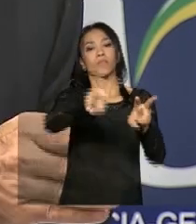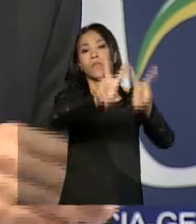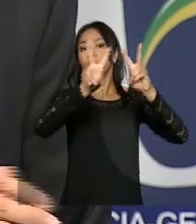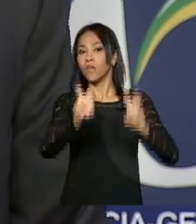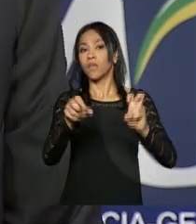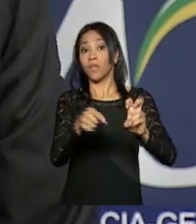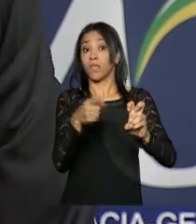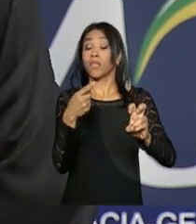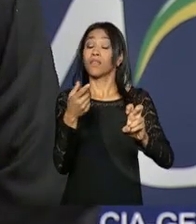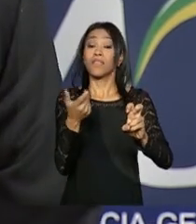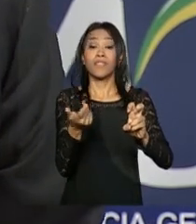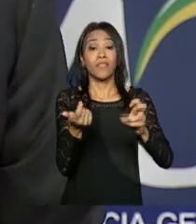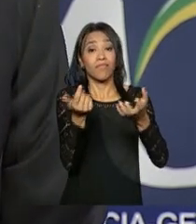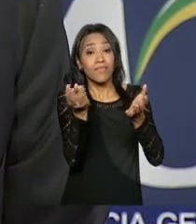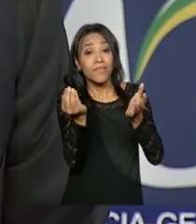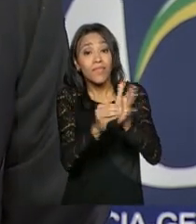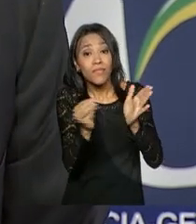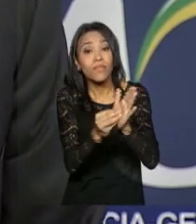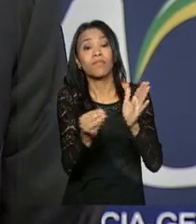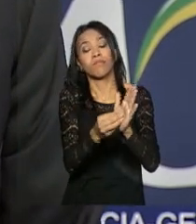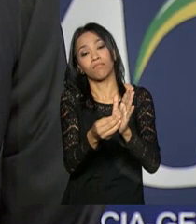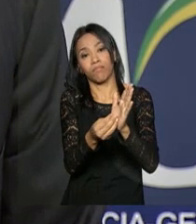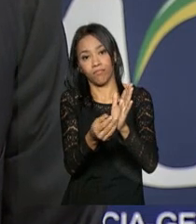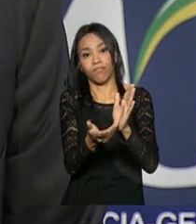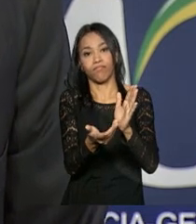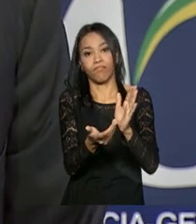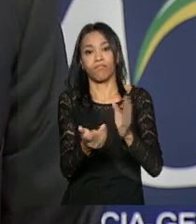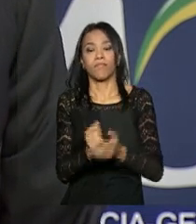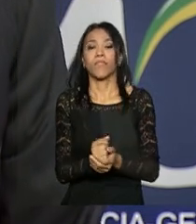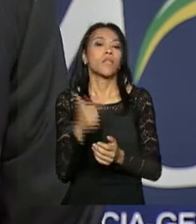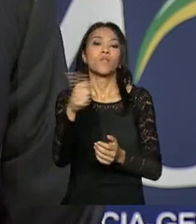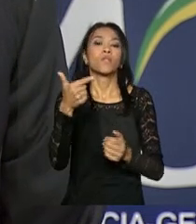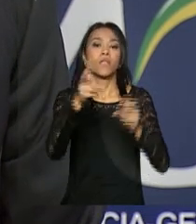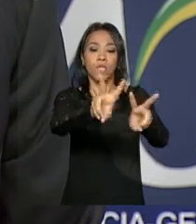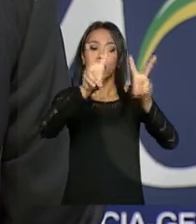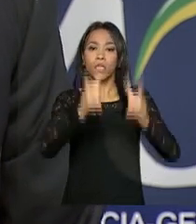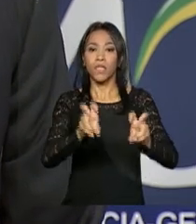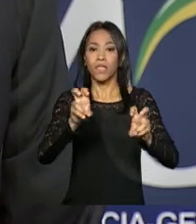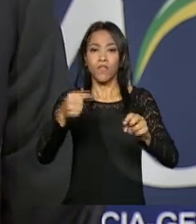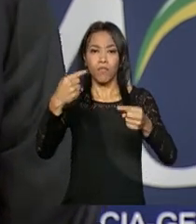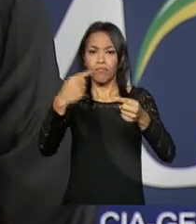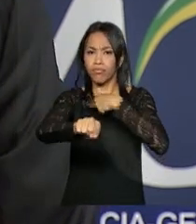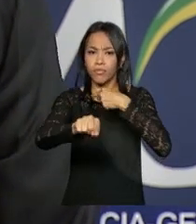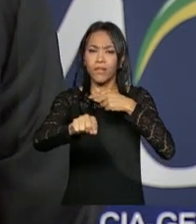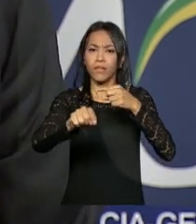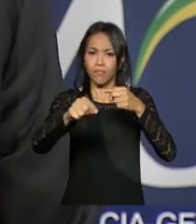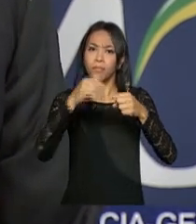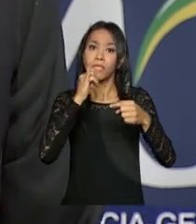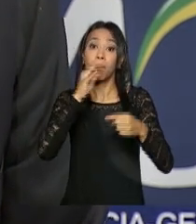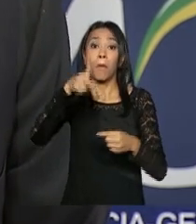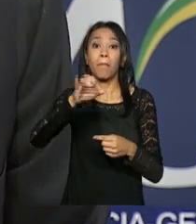cumprindo a lei e inexigibilidade de outra conduta. Não se mostra nenhuma ilegalidade, como no caso das